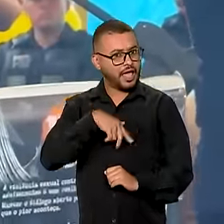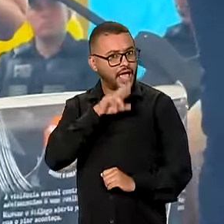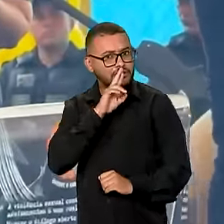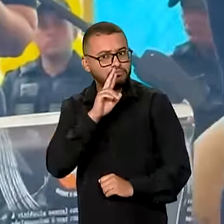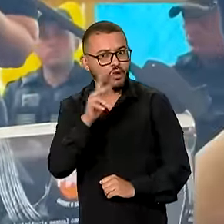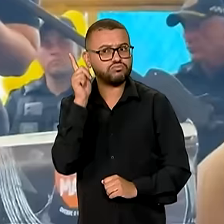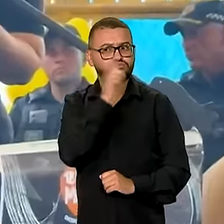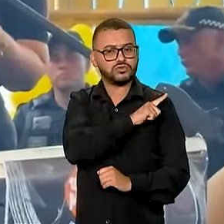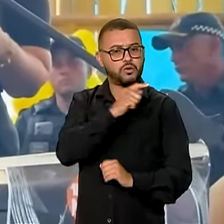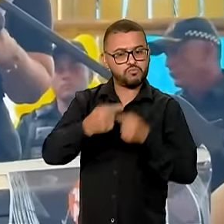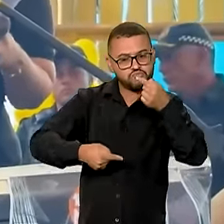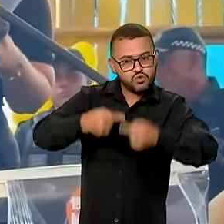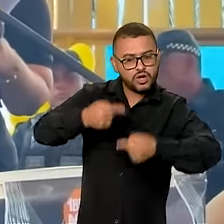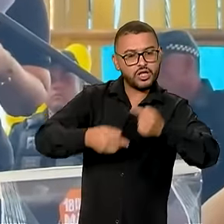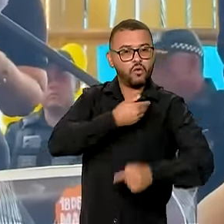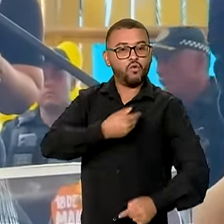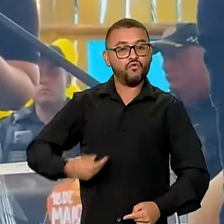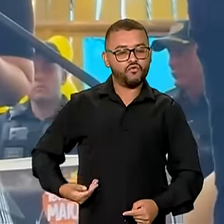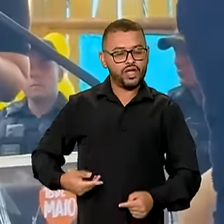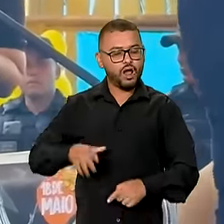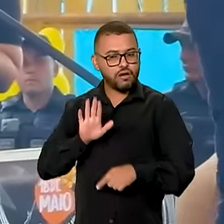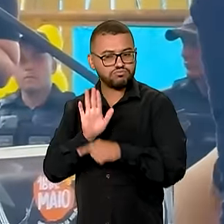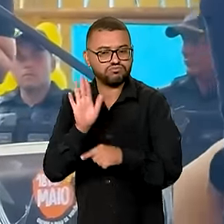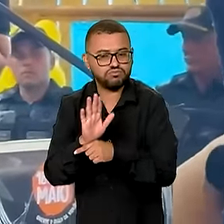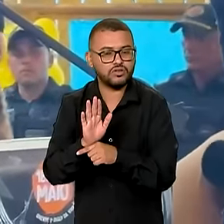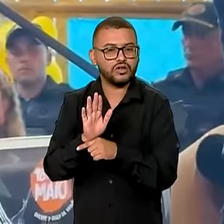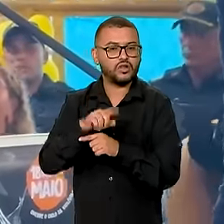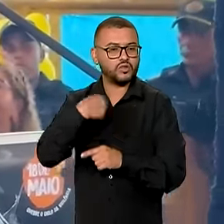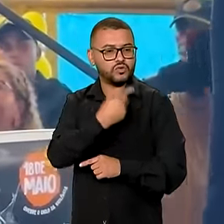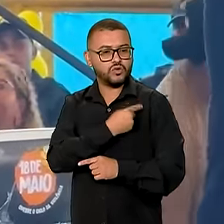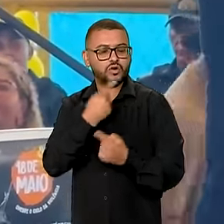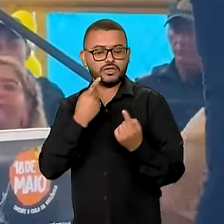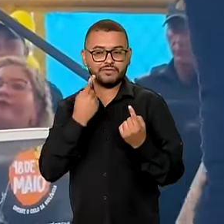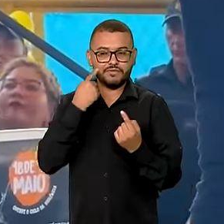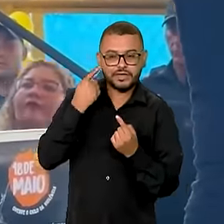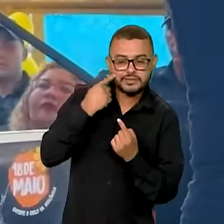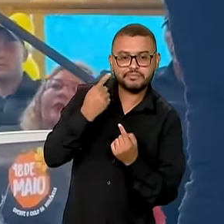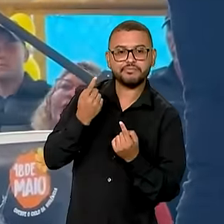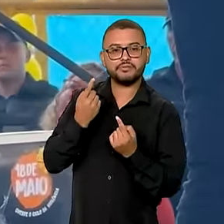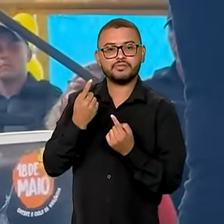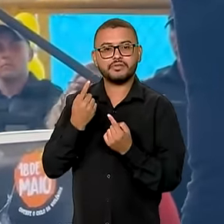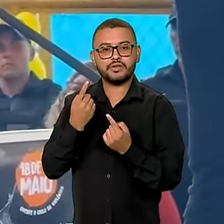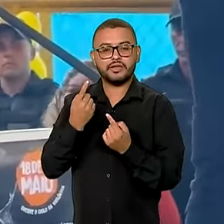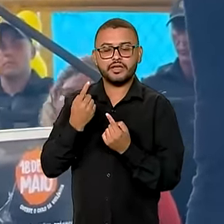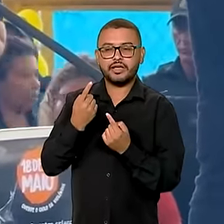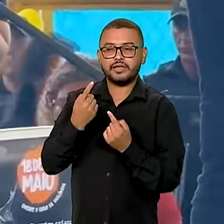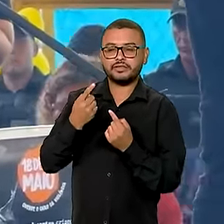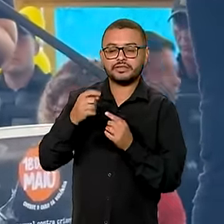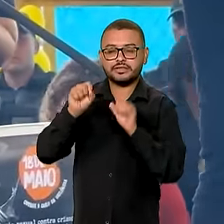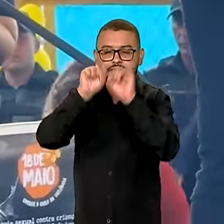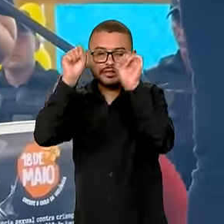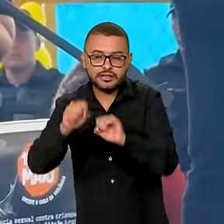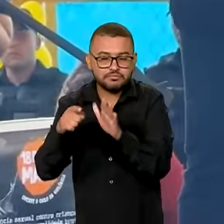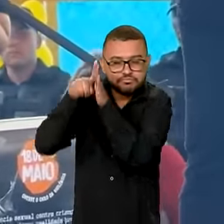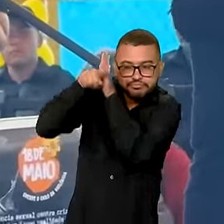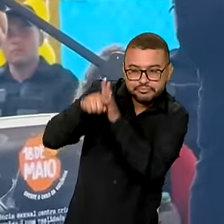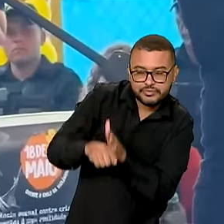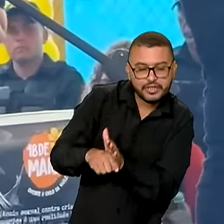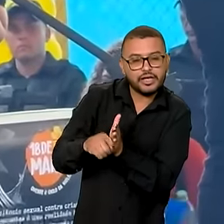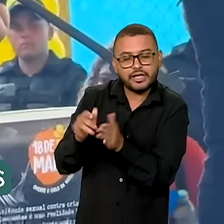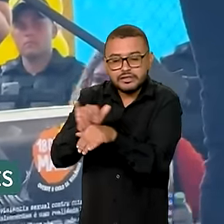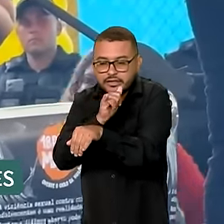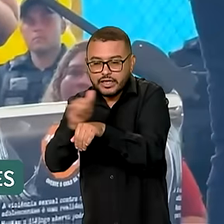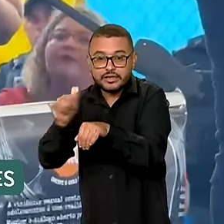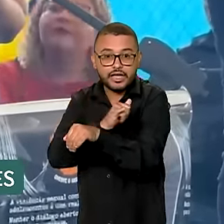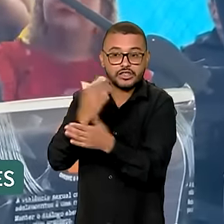através de políticas públicas e o combate nosso, utilizando inteligência e ações de